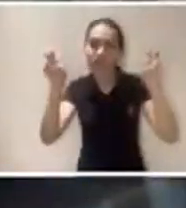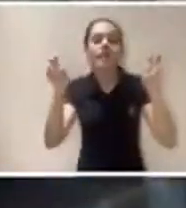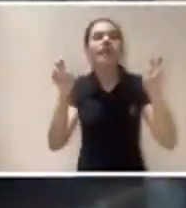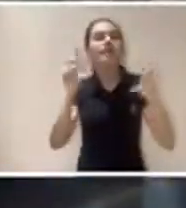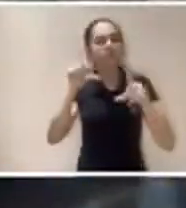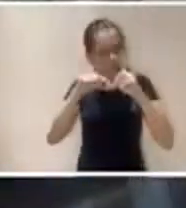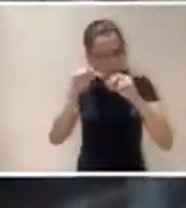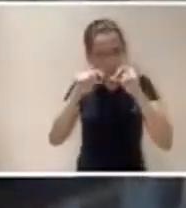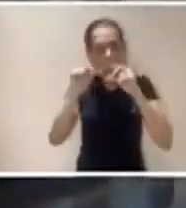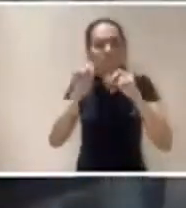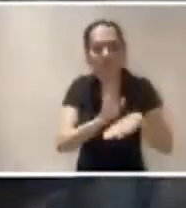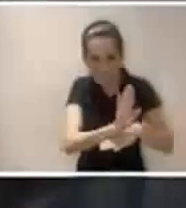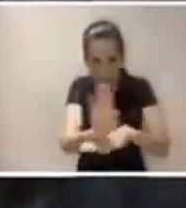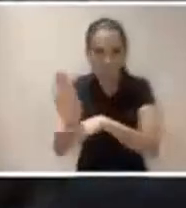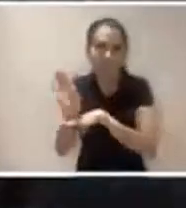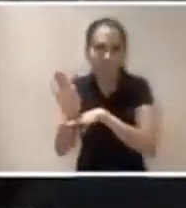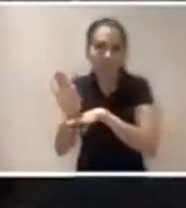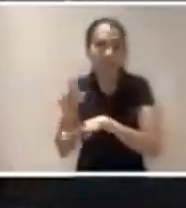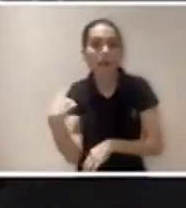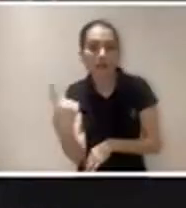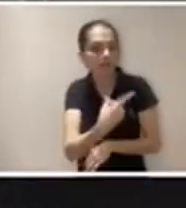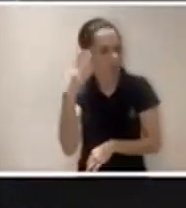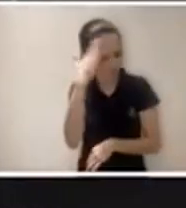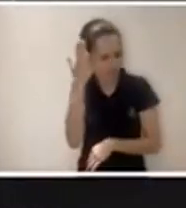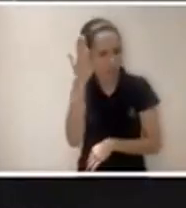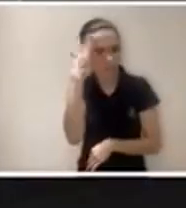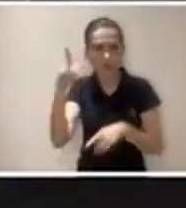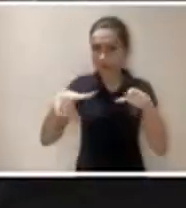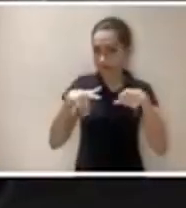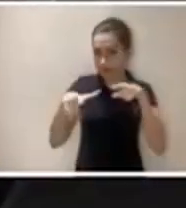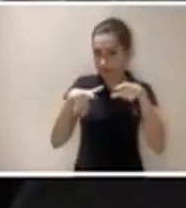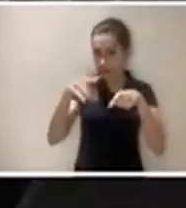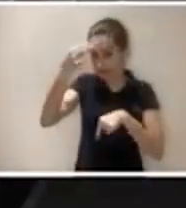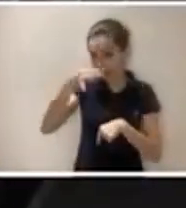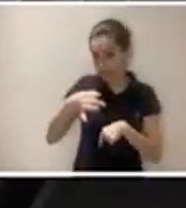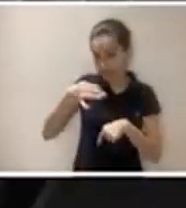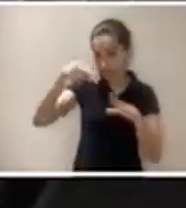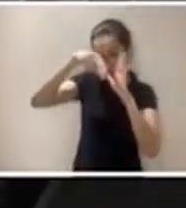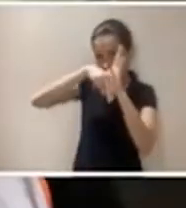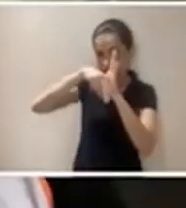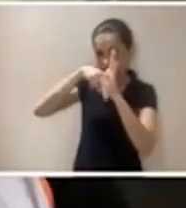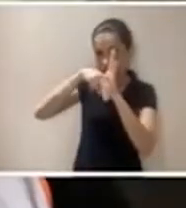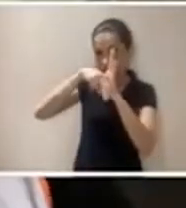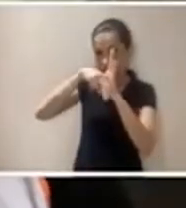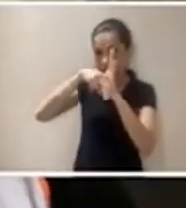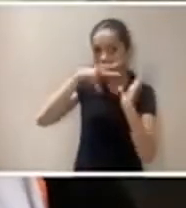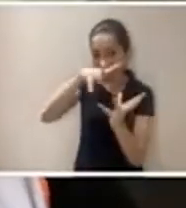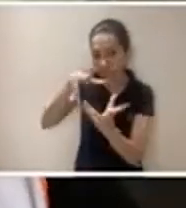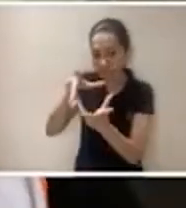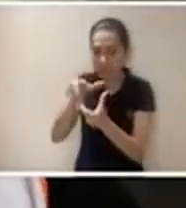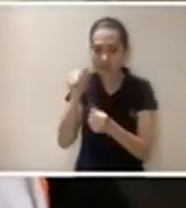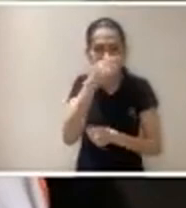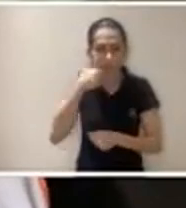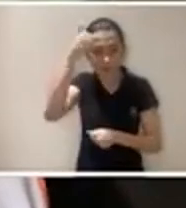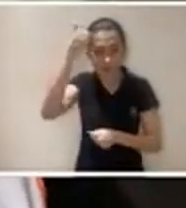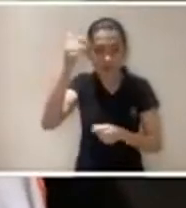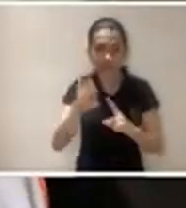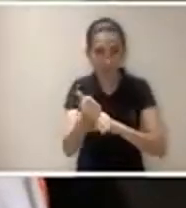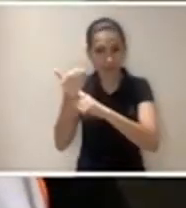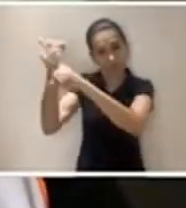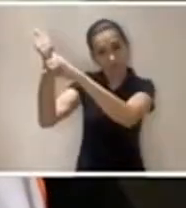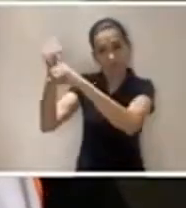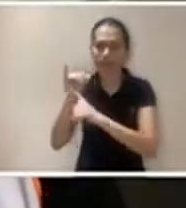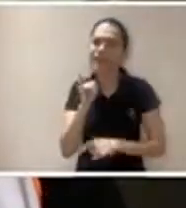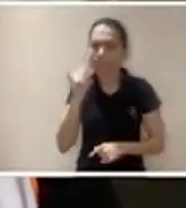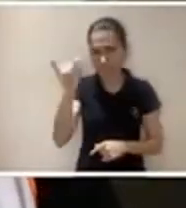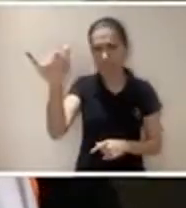existe uma preocupação global com o tema e a Mercedes está dando a sua contribuição. A gente entende que para atender as normas